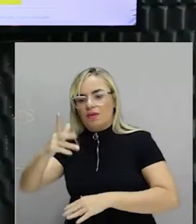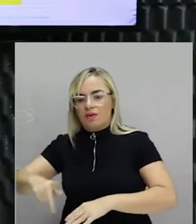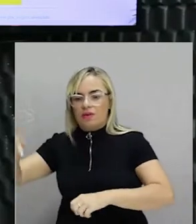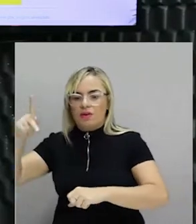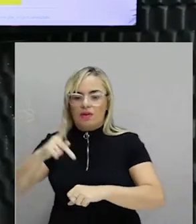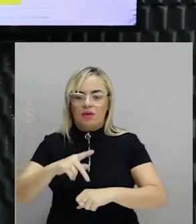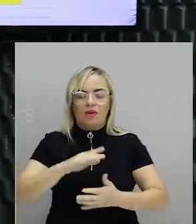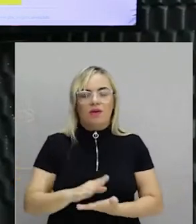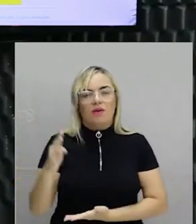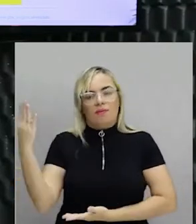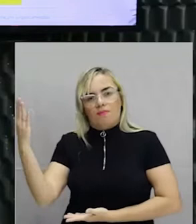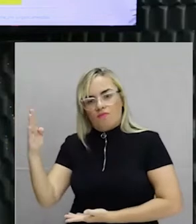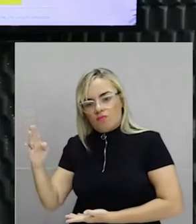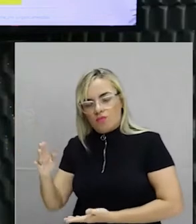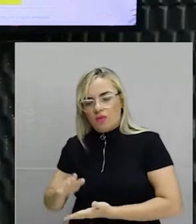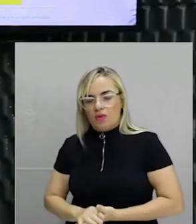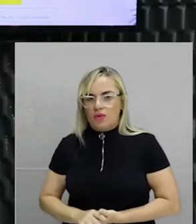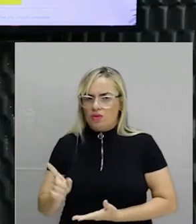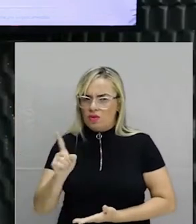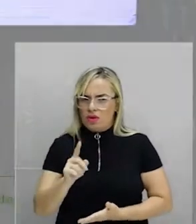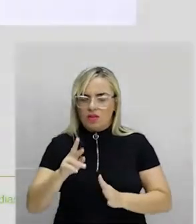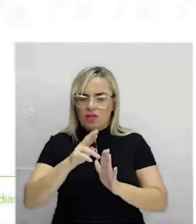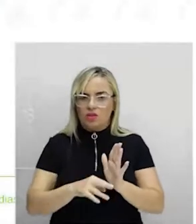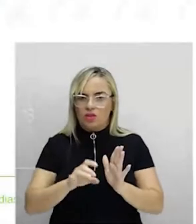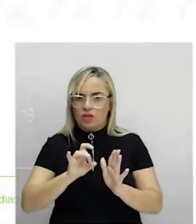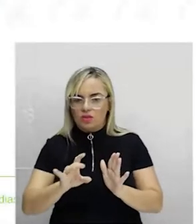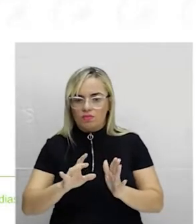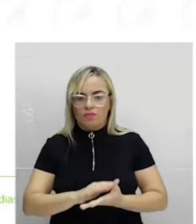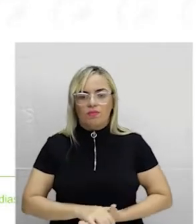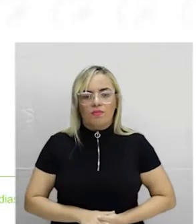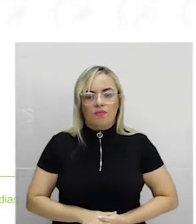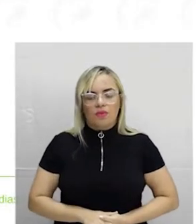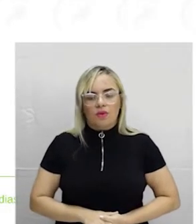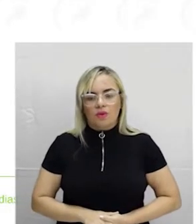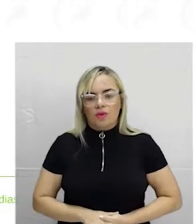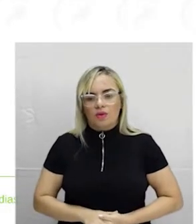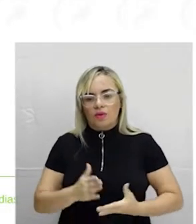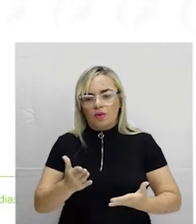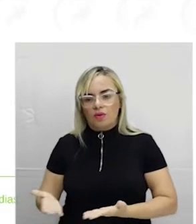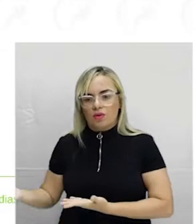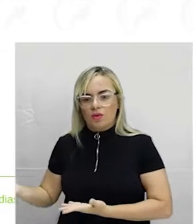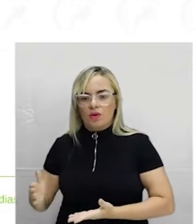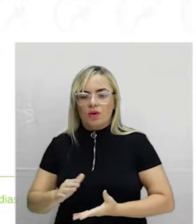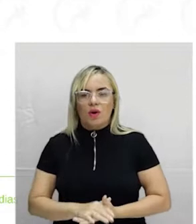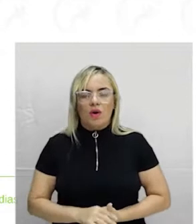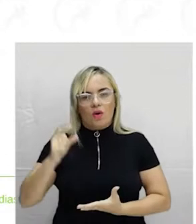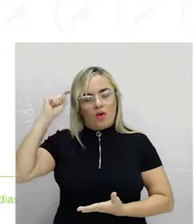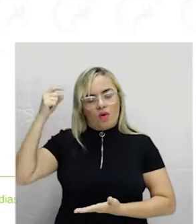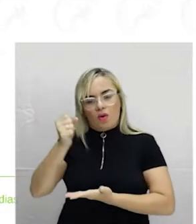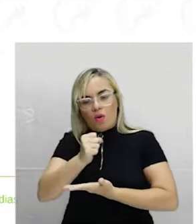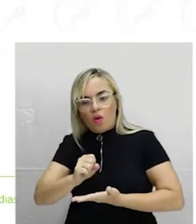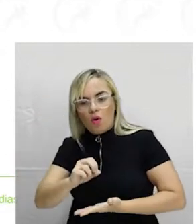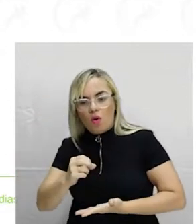pedras, e em talhas, em madeira. Não quer dizer que isso é regra, certo? Quando Antônio Francisco Lisboa ou Manuel da Costa